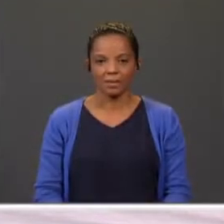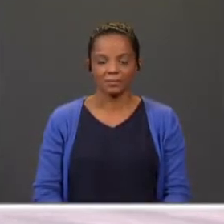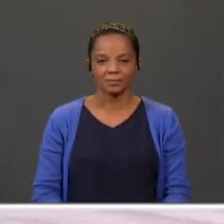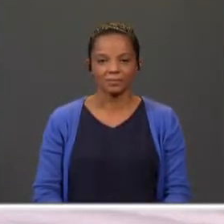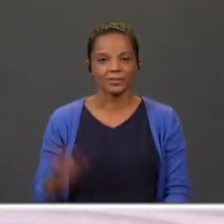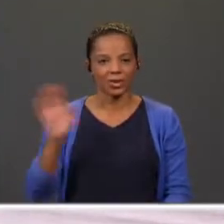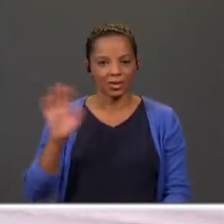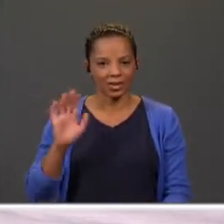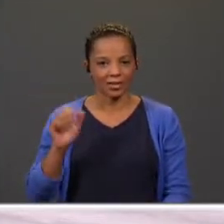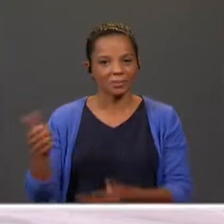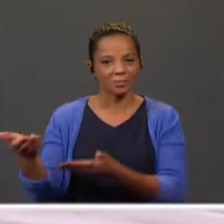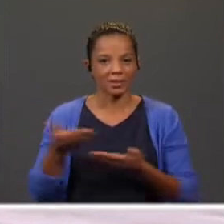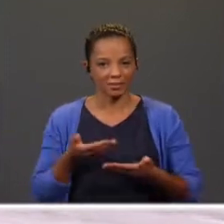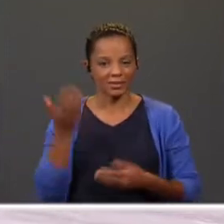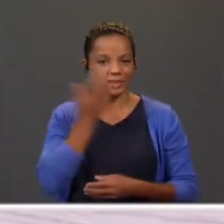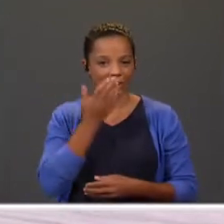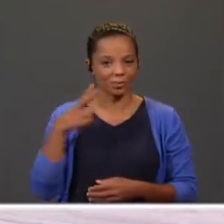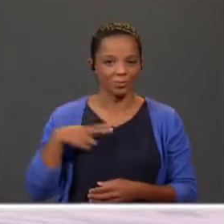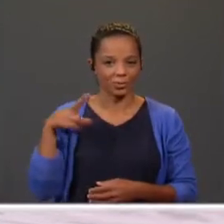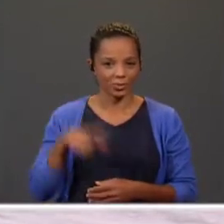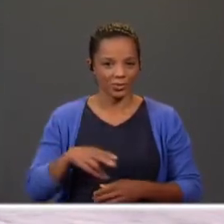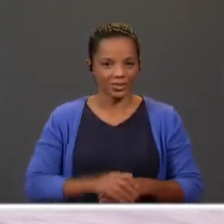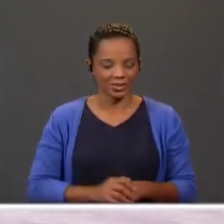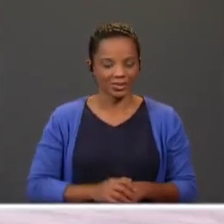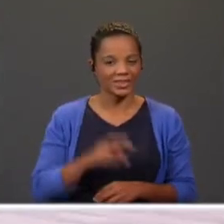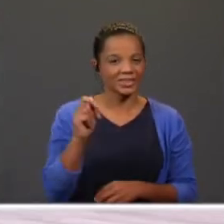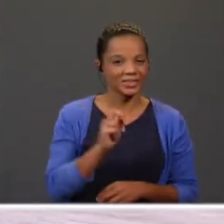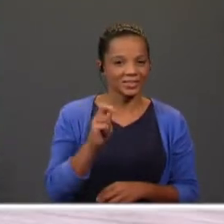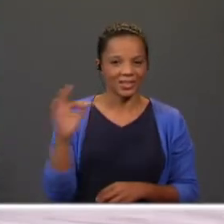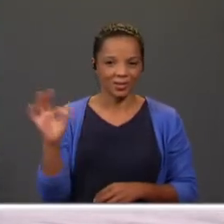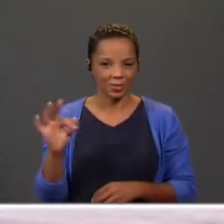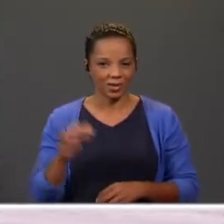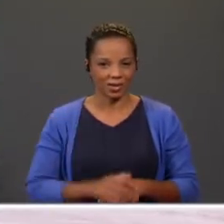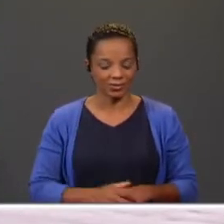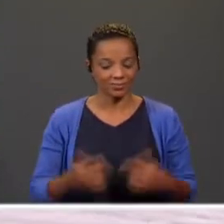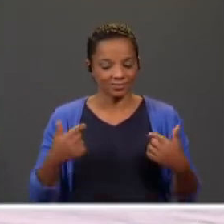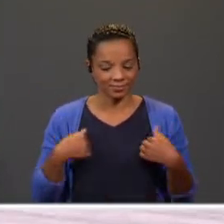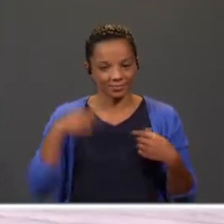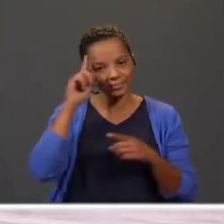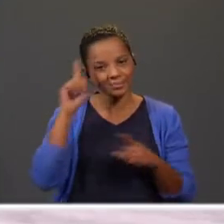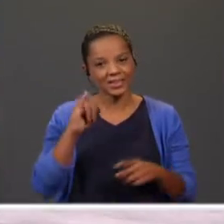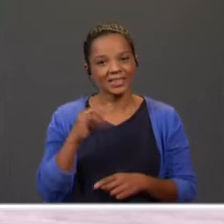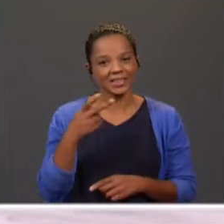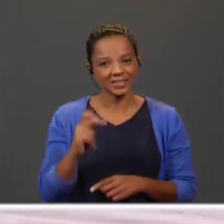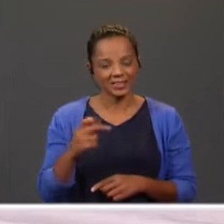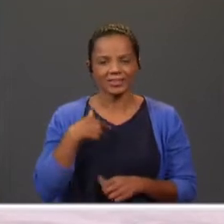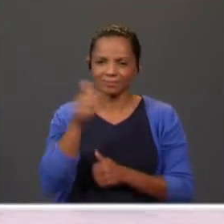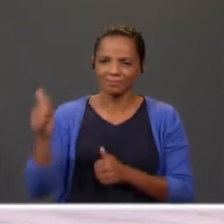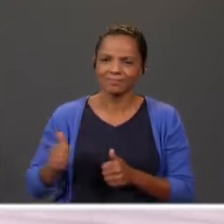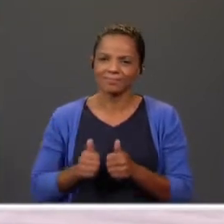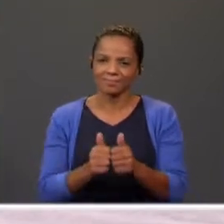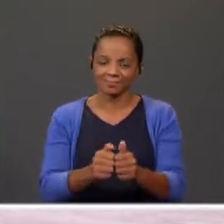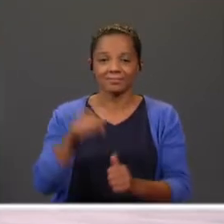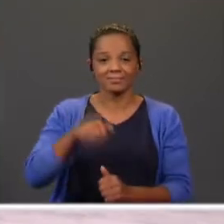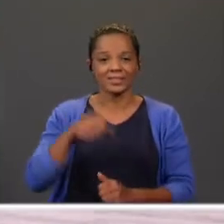Olá, bem-vindo a mais um Bloco de Português para o terceiro e quarto dos anos. Eu sou a professora Isa e tenho vindo a acompanhar-te